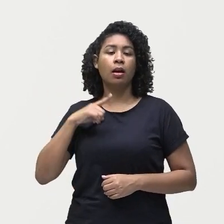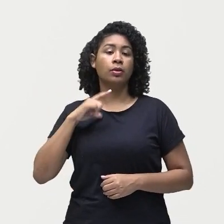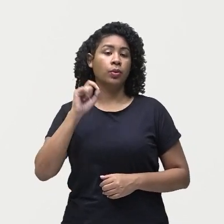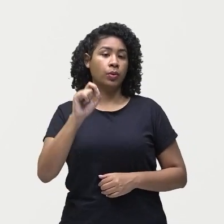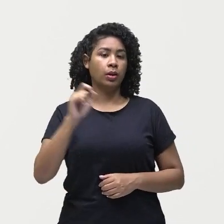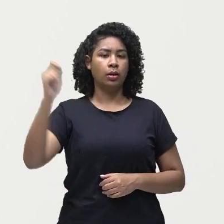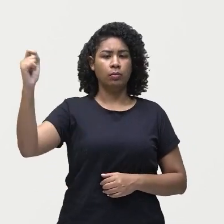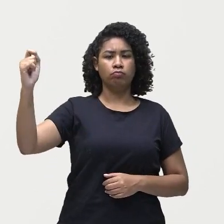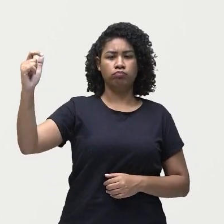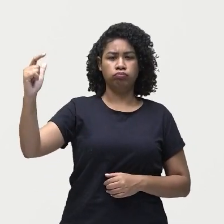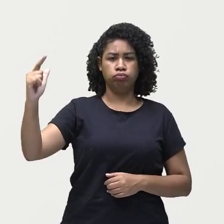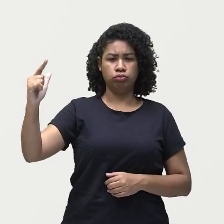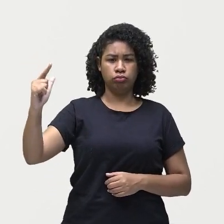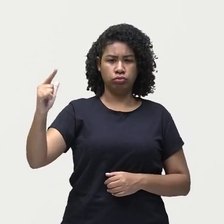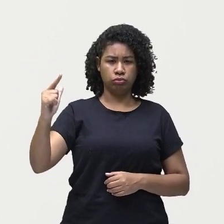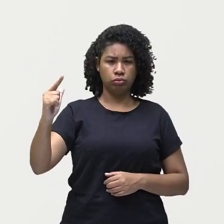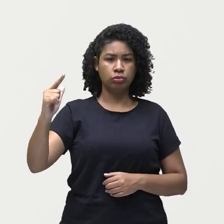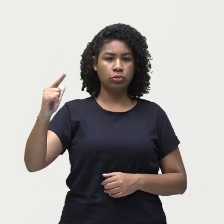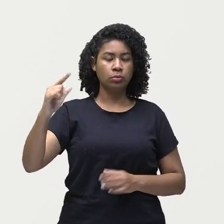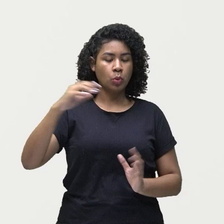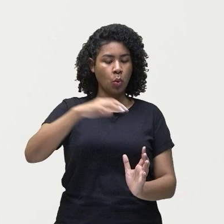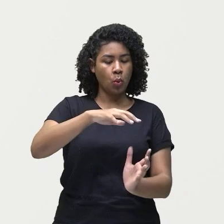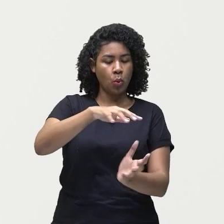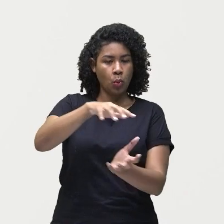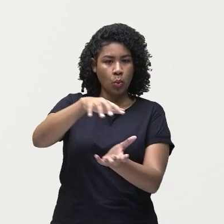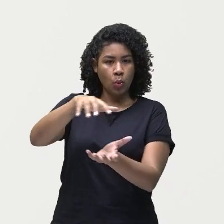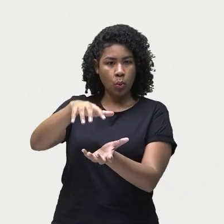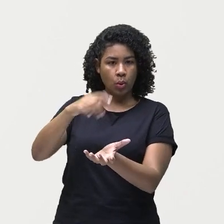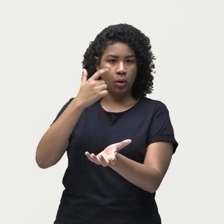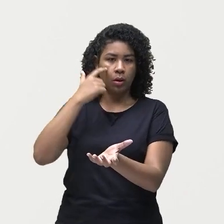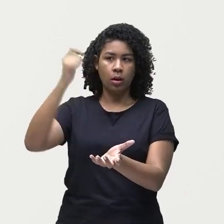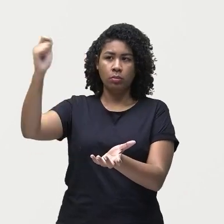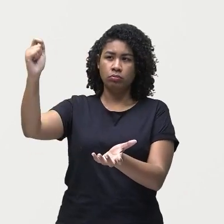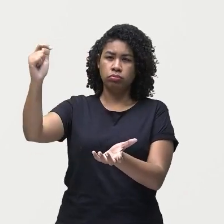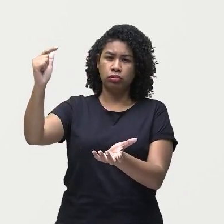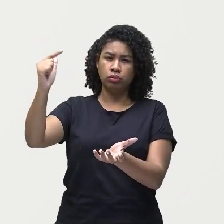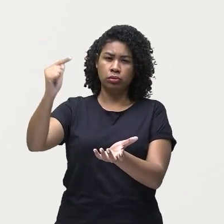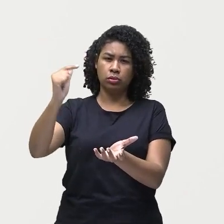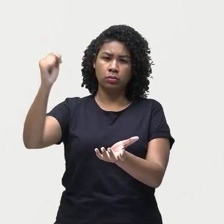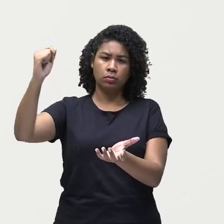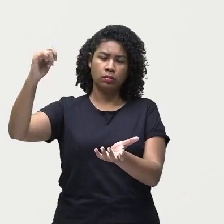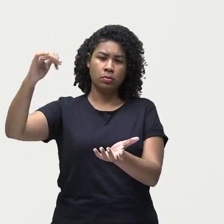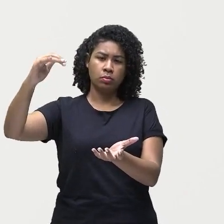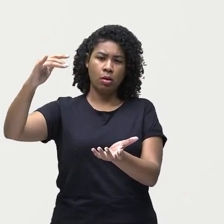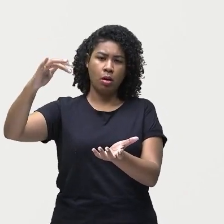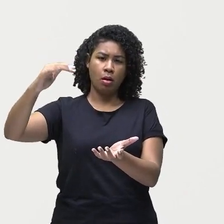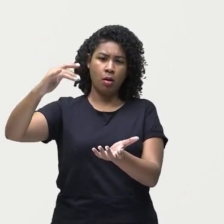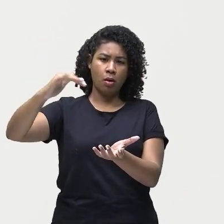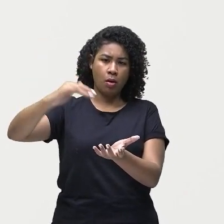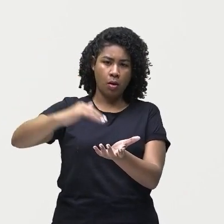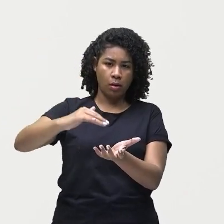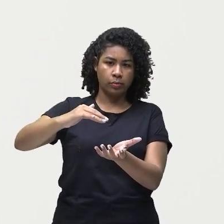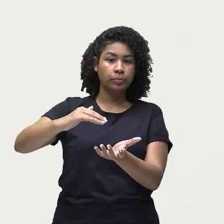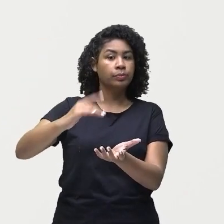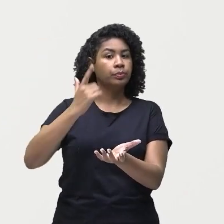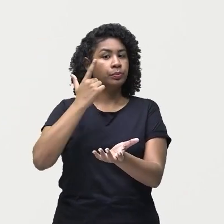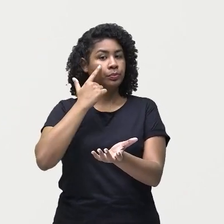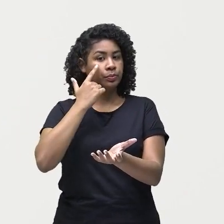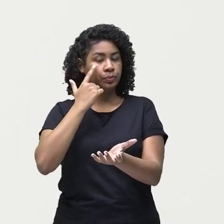refletindo os raios solares na Terra. Alguns desses